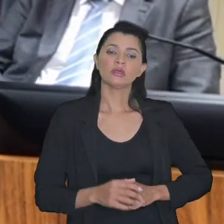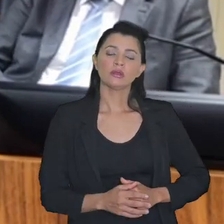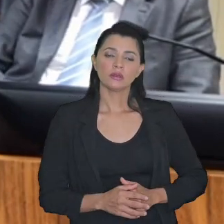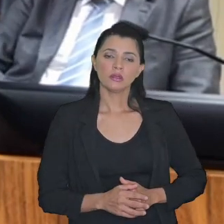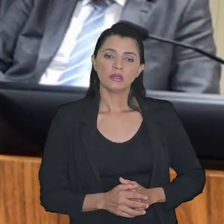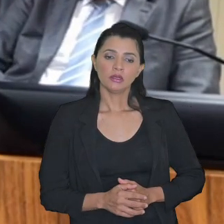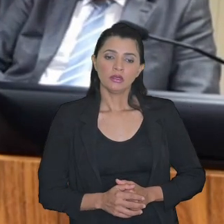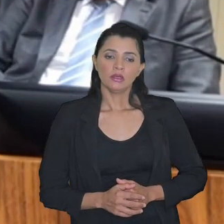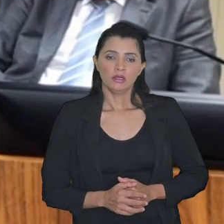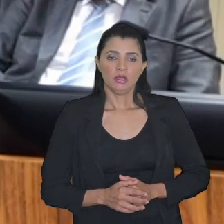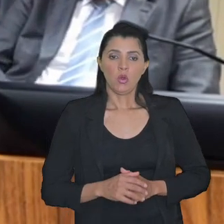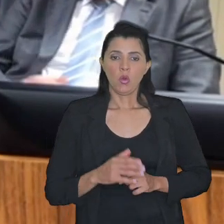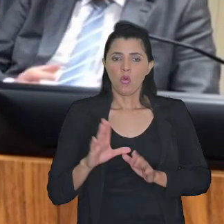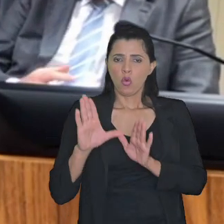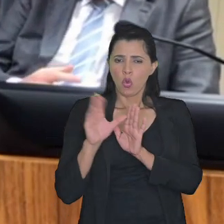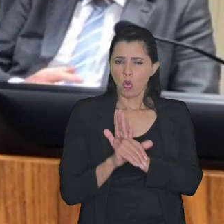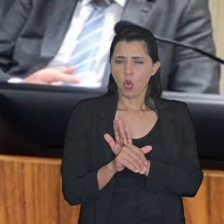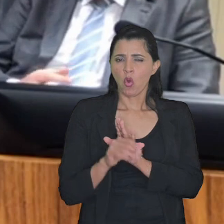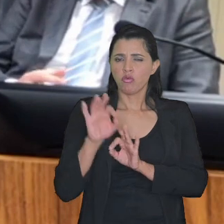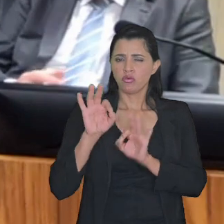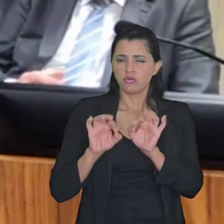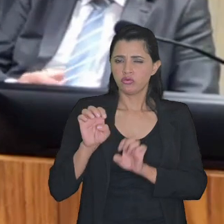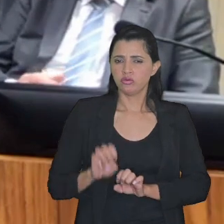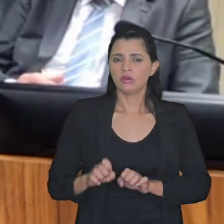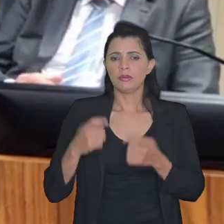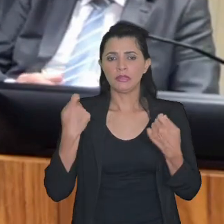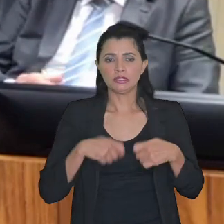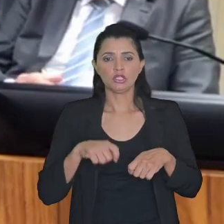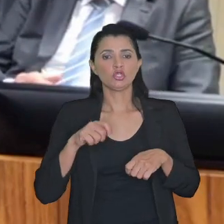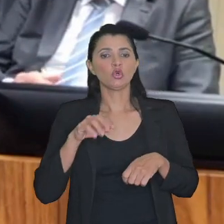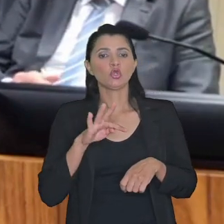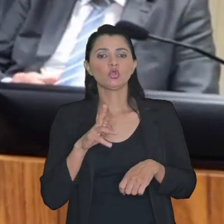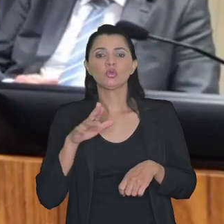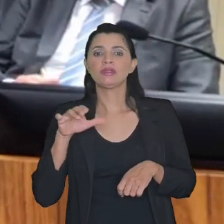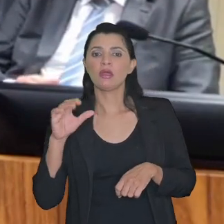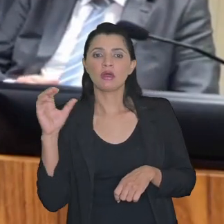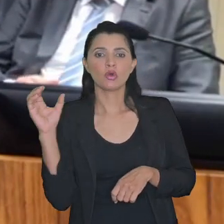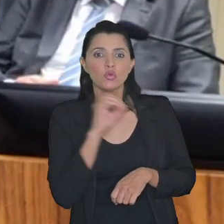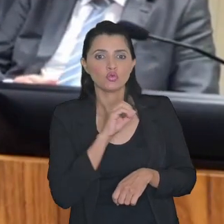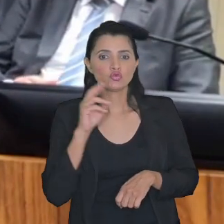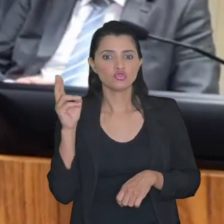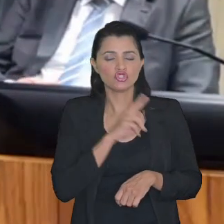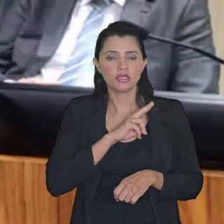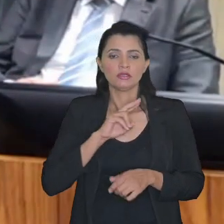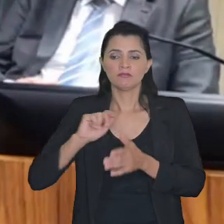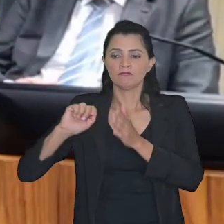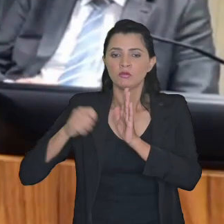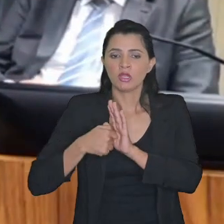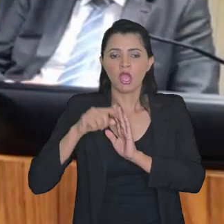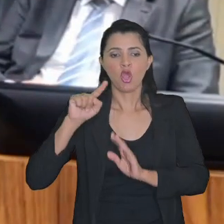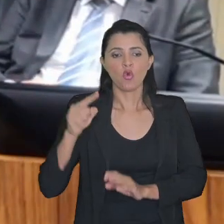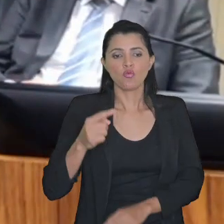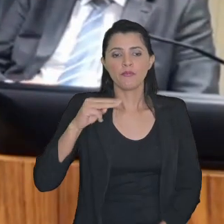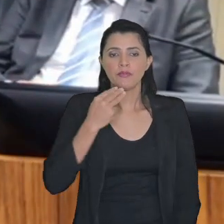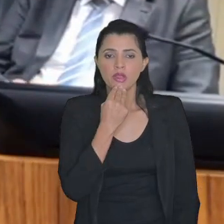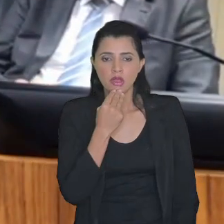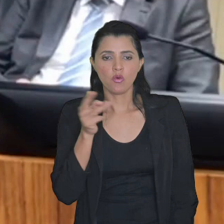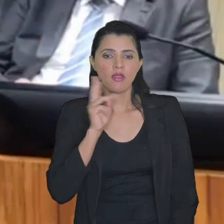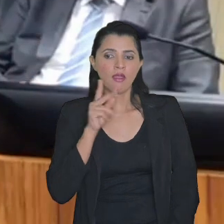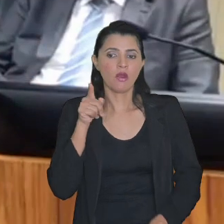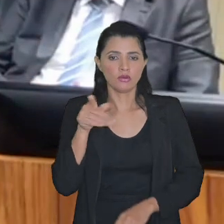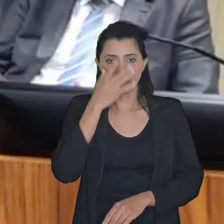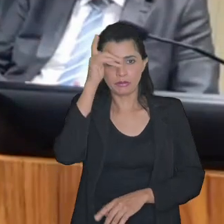uma fraude estruturada eu preciso de uma tutela de urgência para bloquear um bilhão de reais do